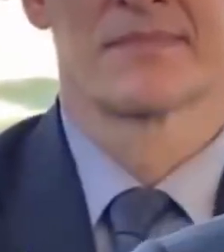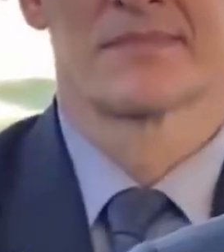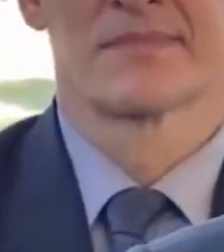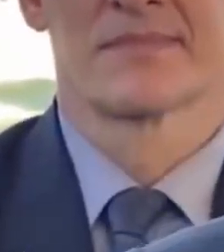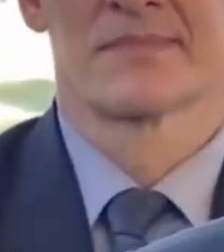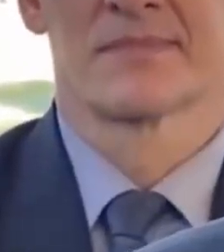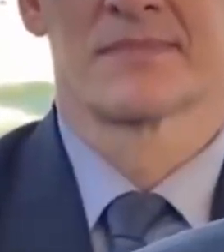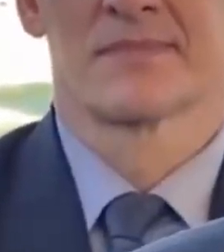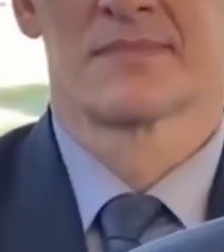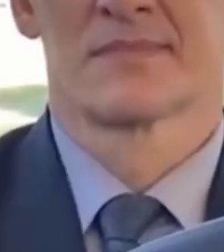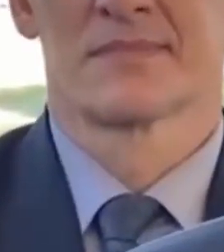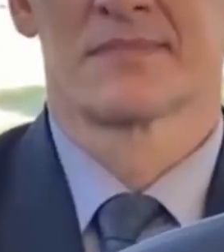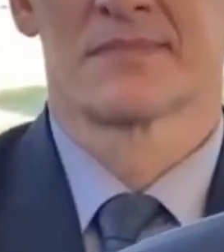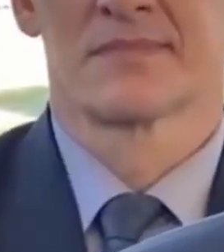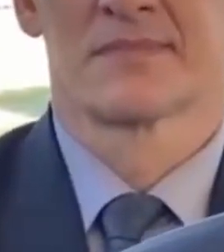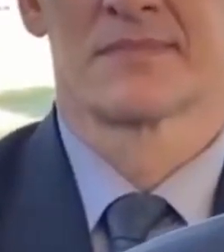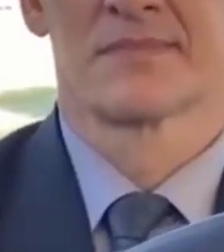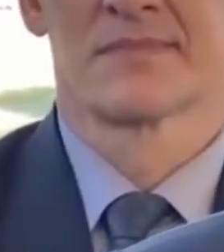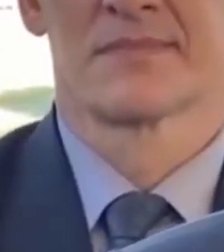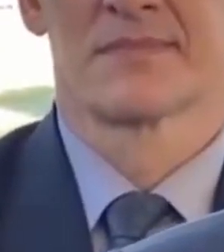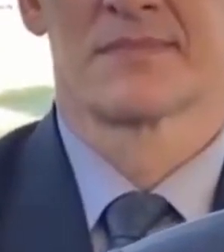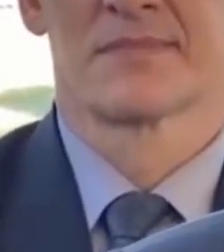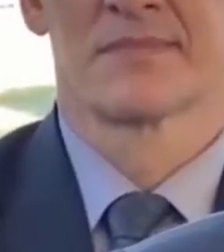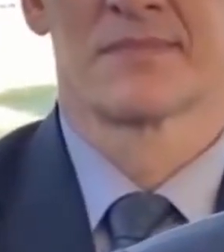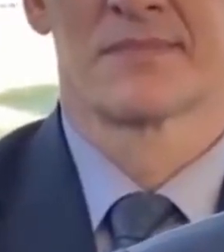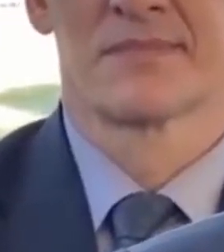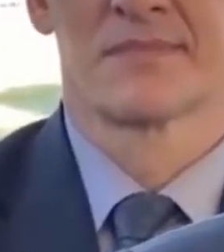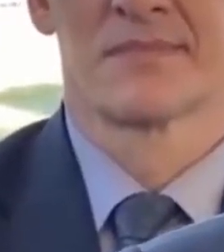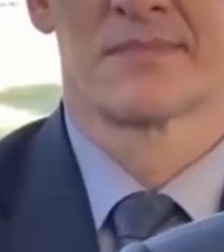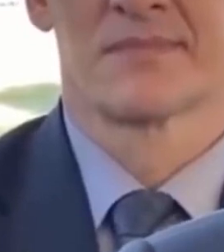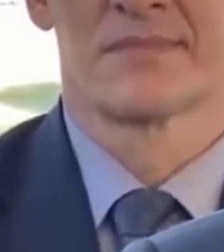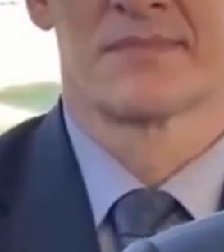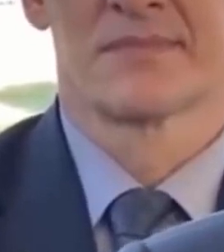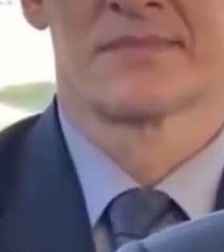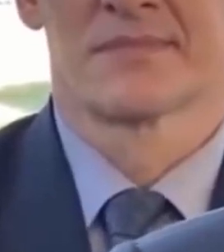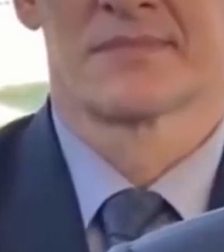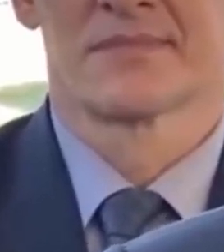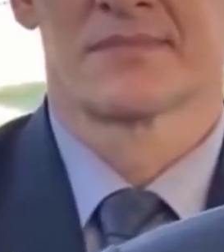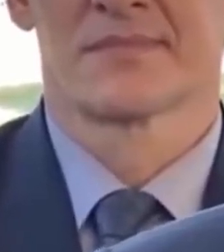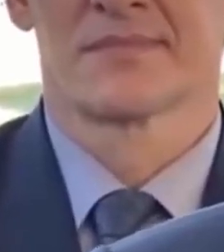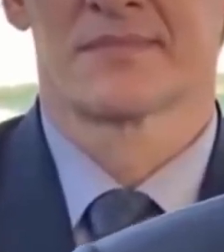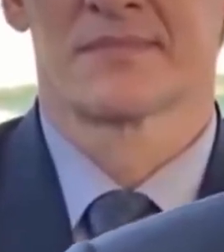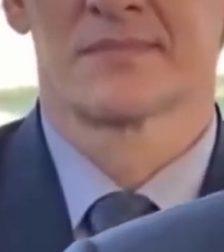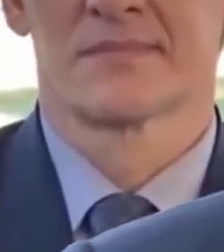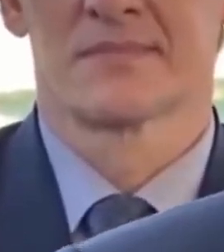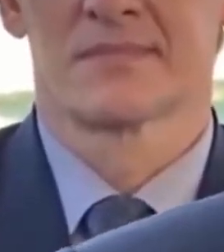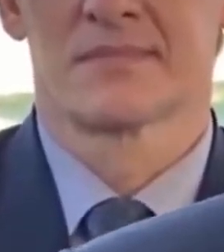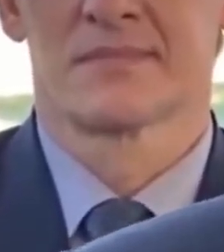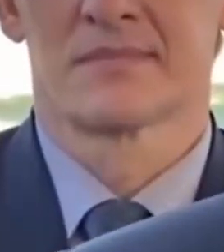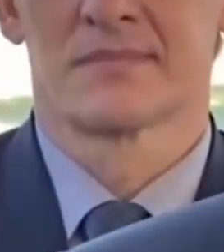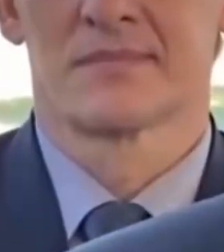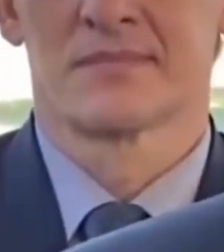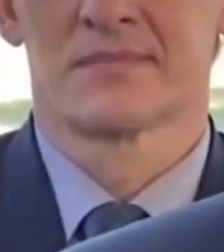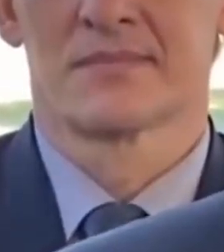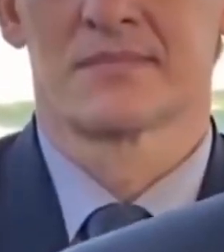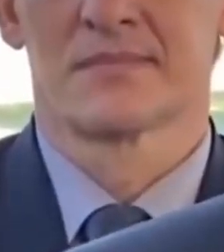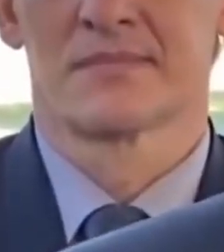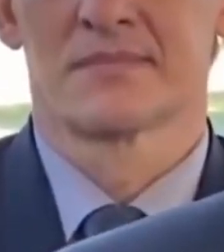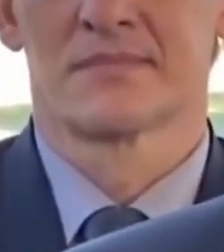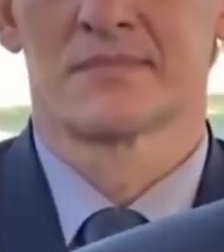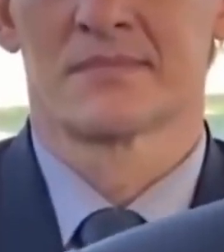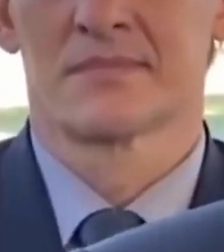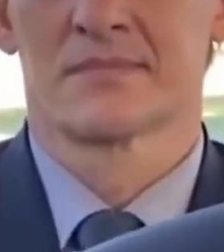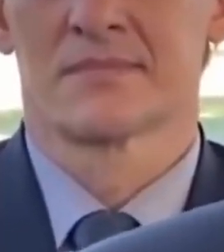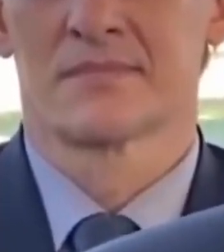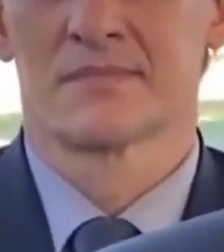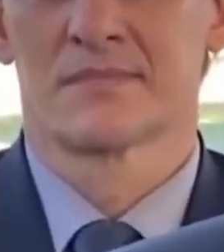conclusivo, mas em torno de 50% dos óbitos por Covid no ano passado não foram por Covid, segundo o Tribunal de